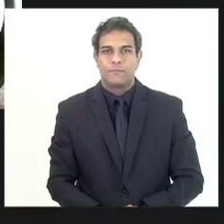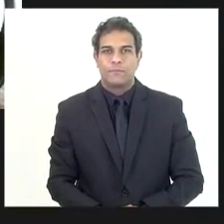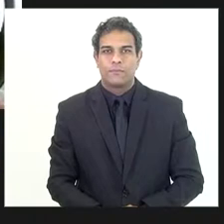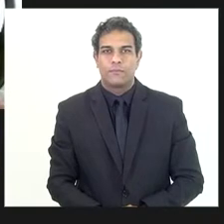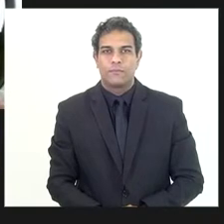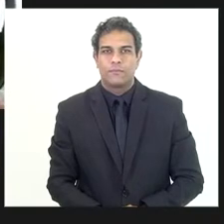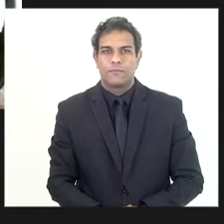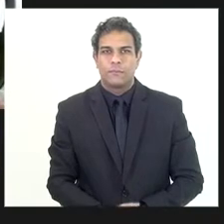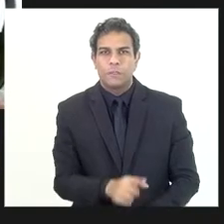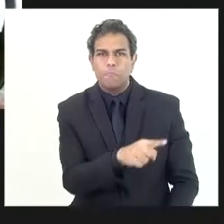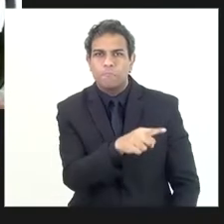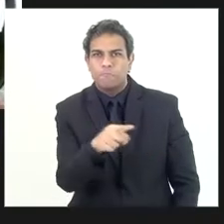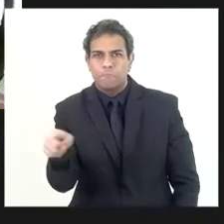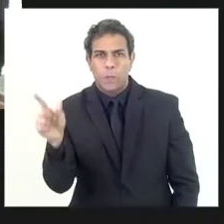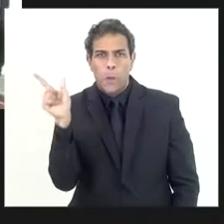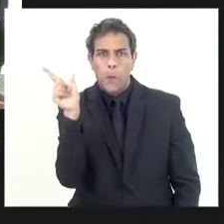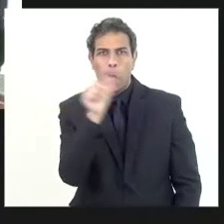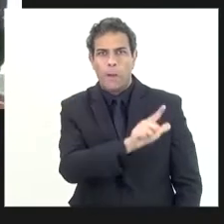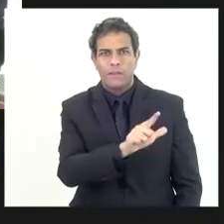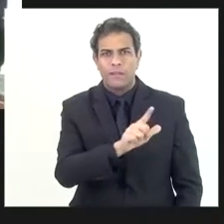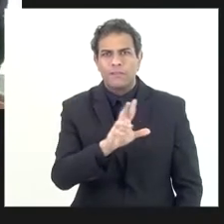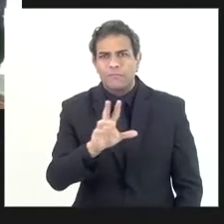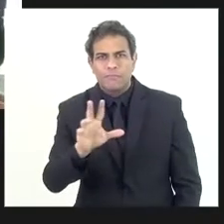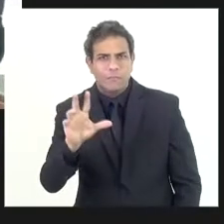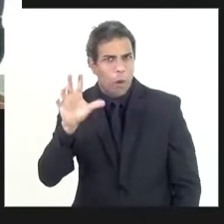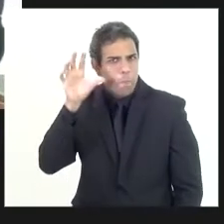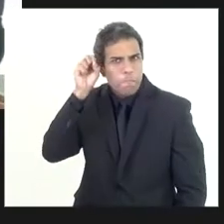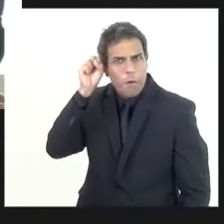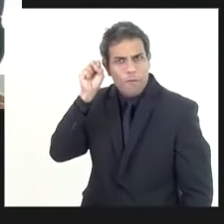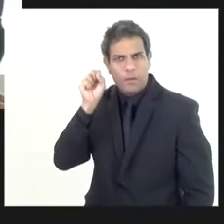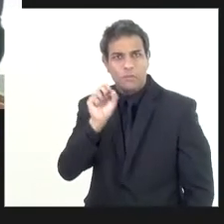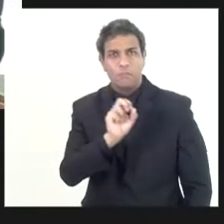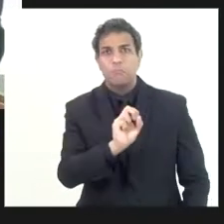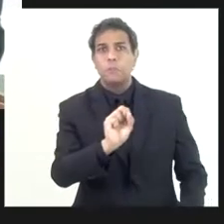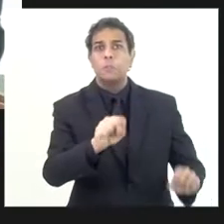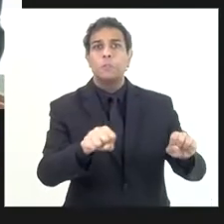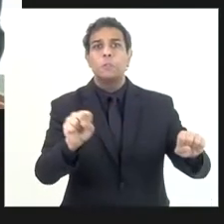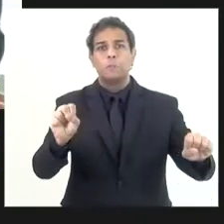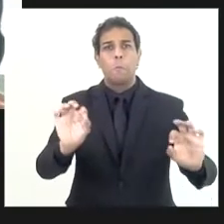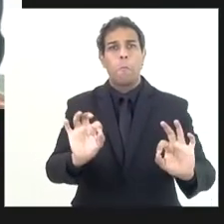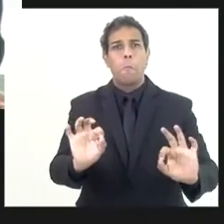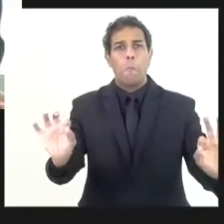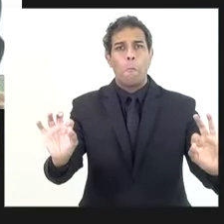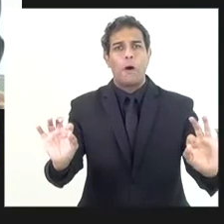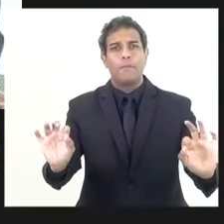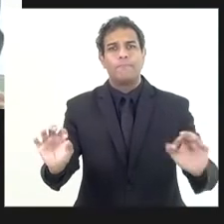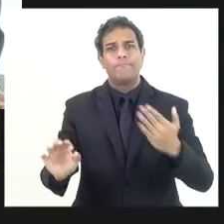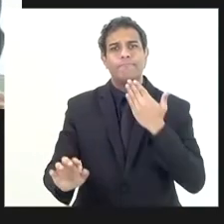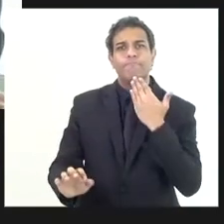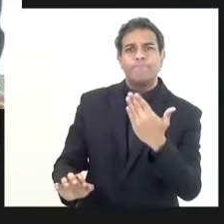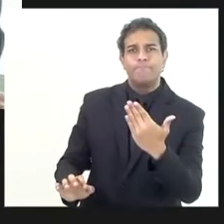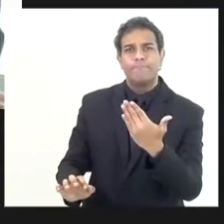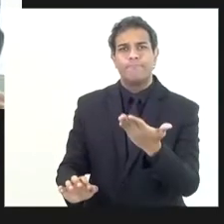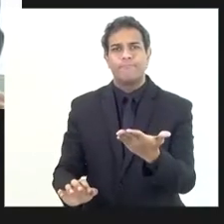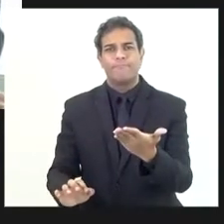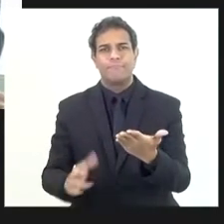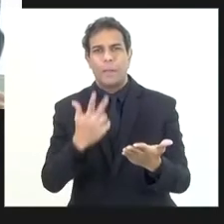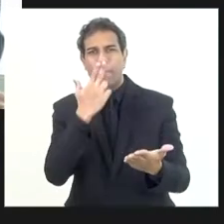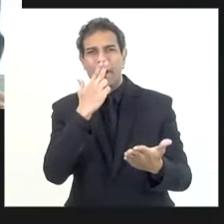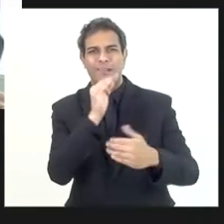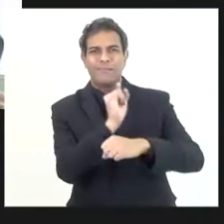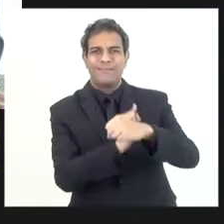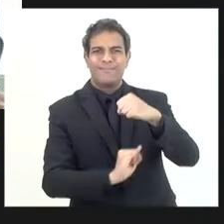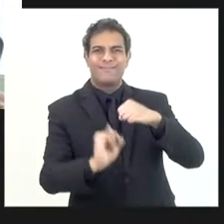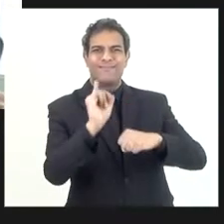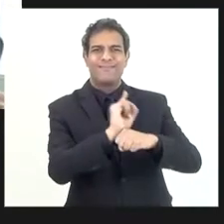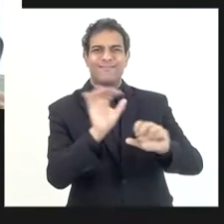vocês continuam me ouvindo bem? Muito bem, estamos ouvindo, por favor, porque deu uma instabilidade aqui